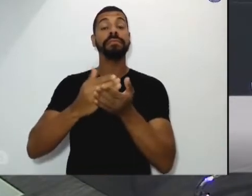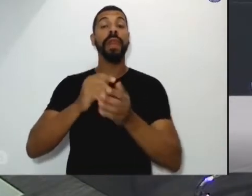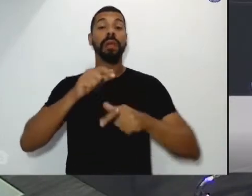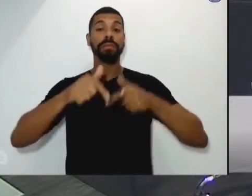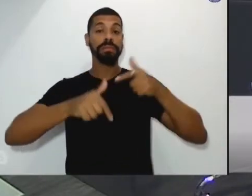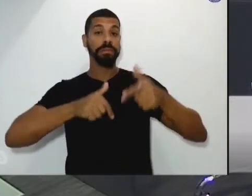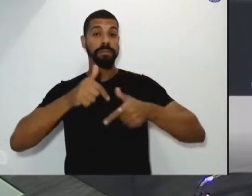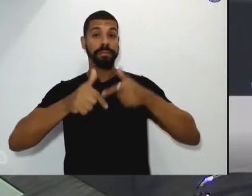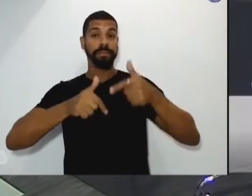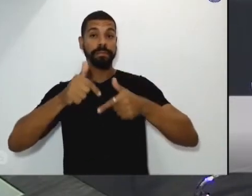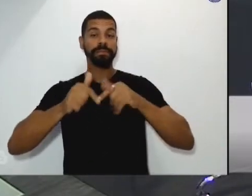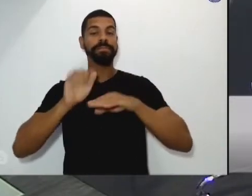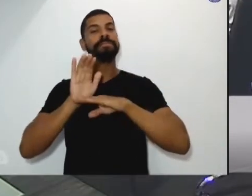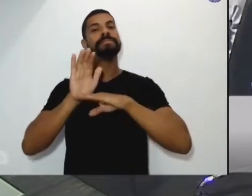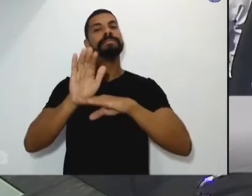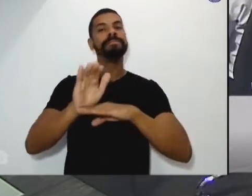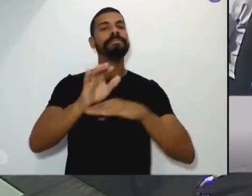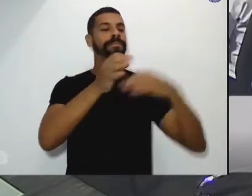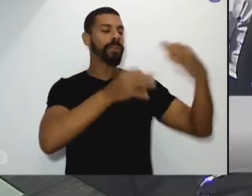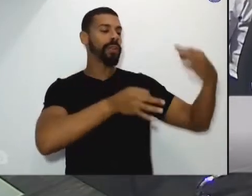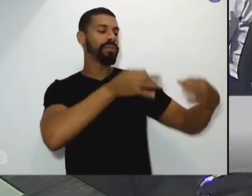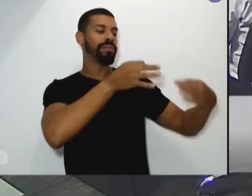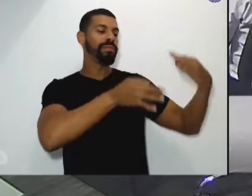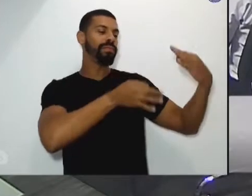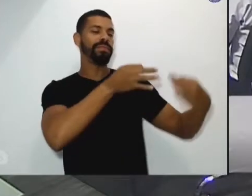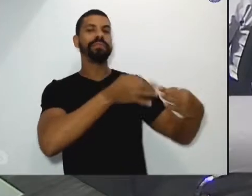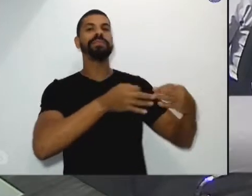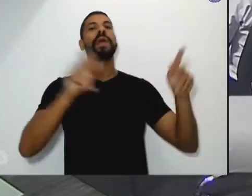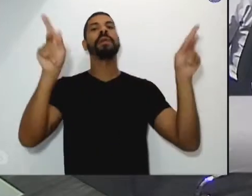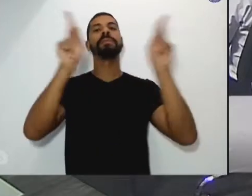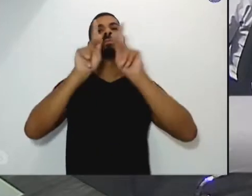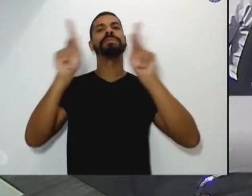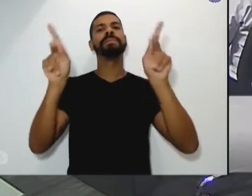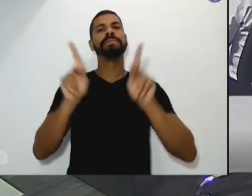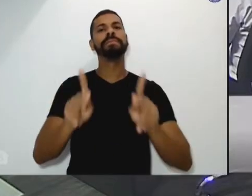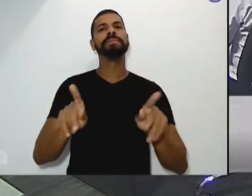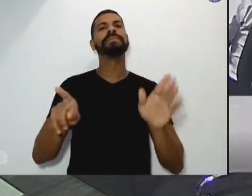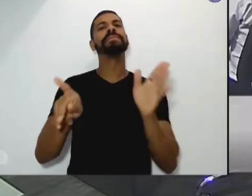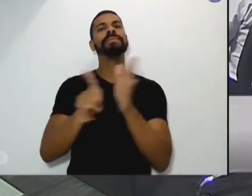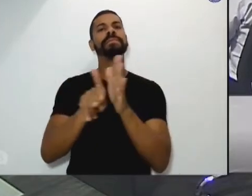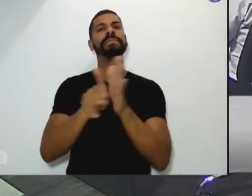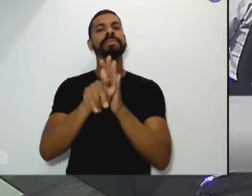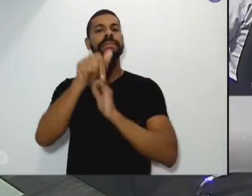Caridade e da Justiça, da Paz, da Arquidiocese de Botucatu.